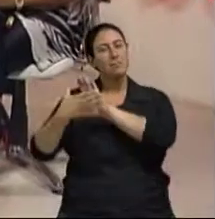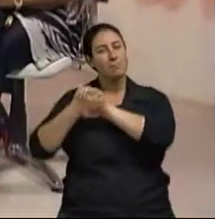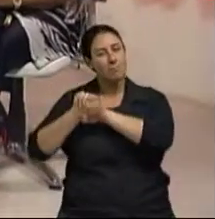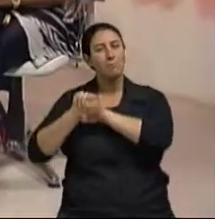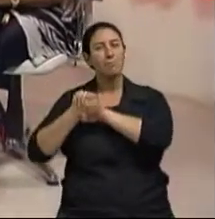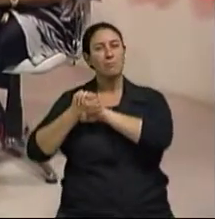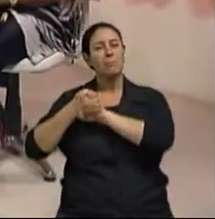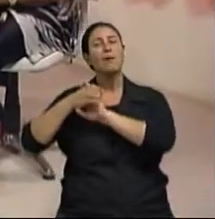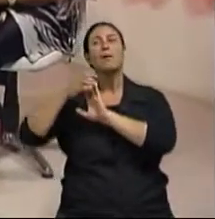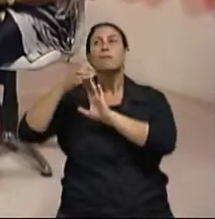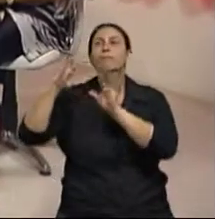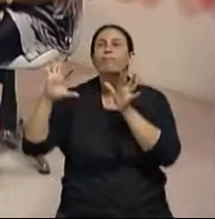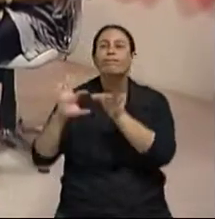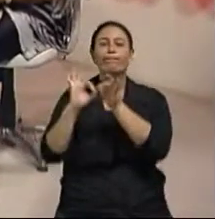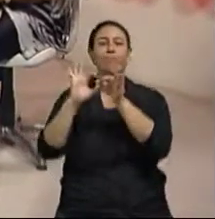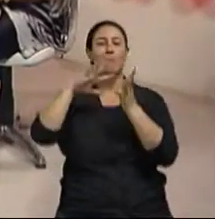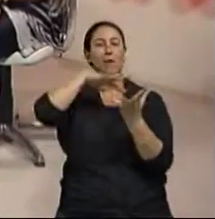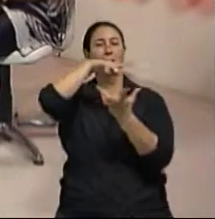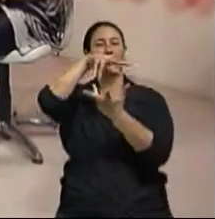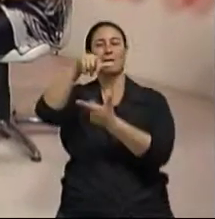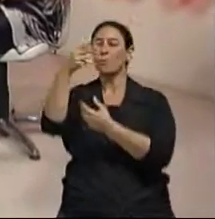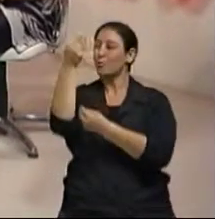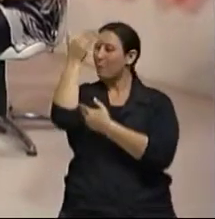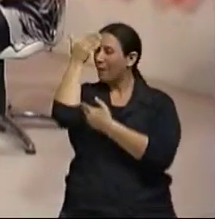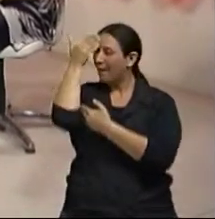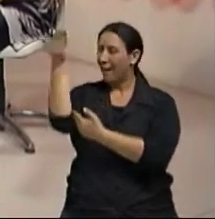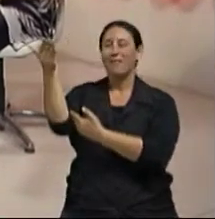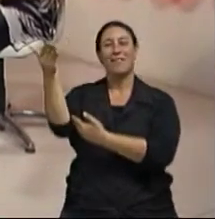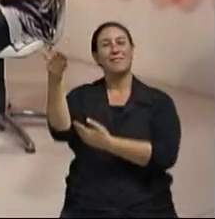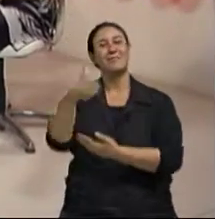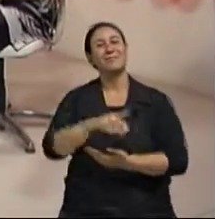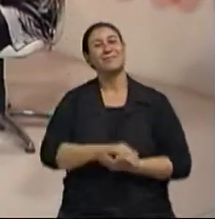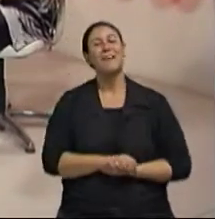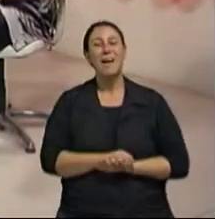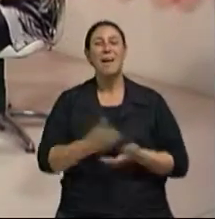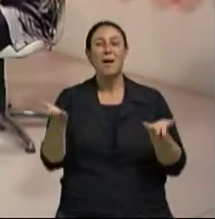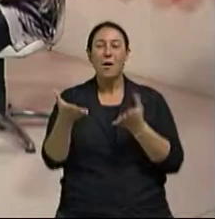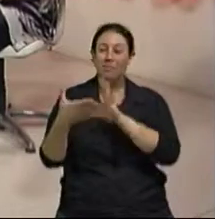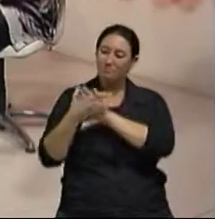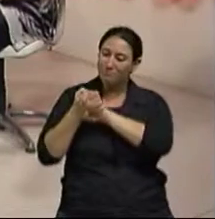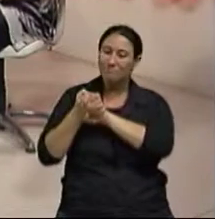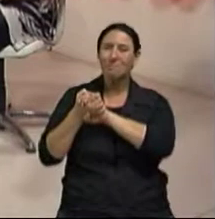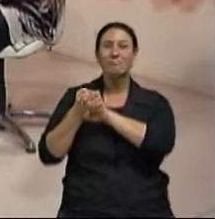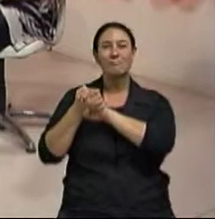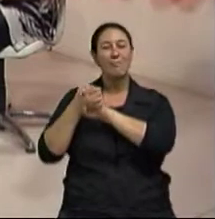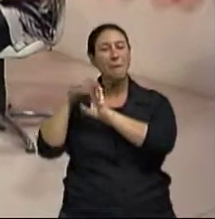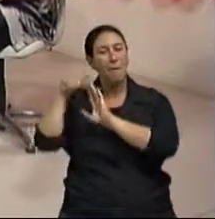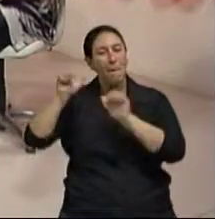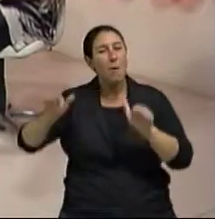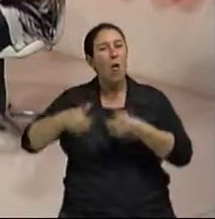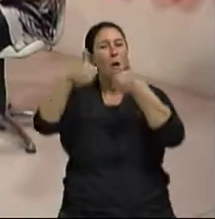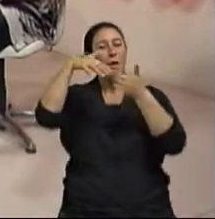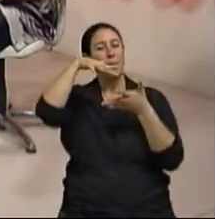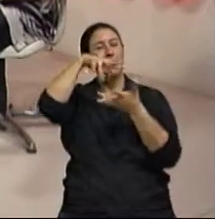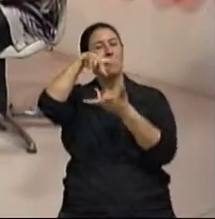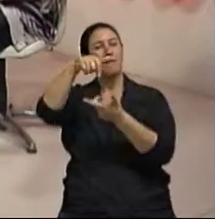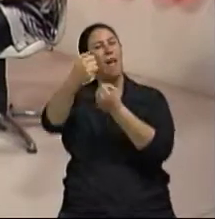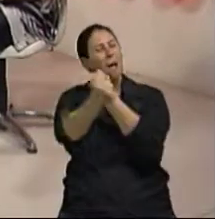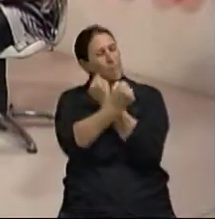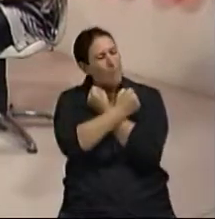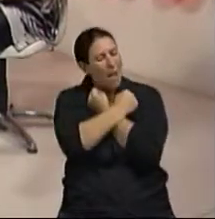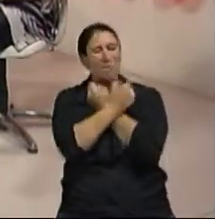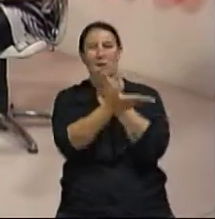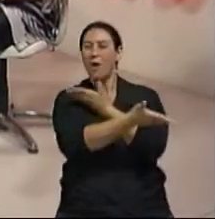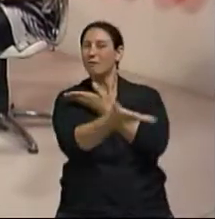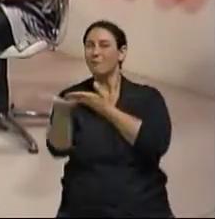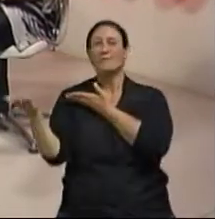pelo planeta Obrigada pela finalização linda De mãos dadas, pelo planeta Faça isso, abrace quem está aí com você